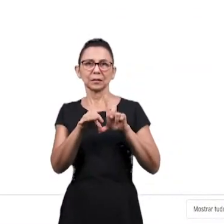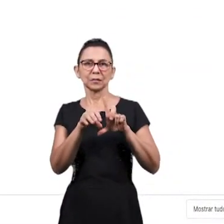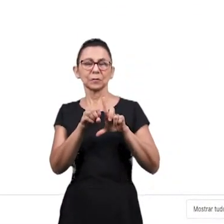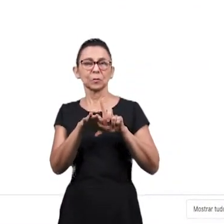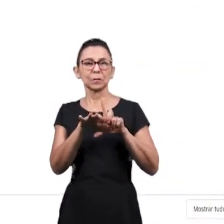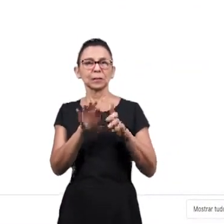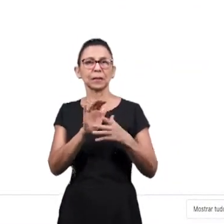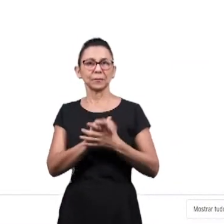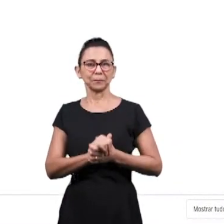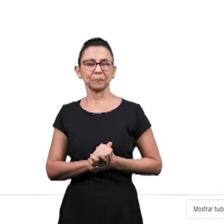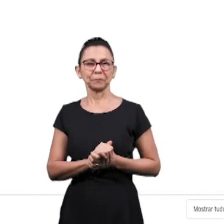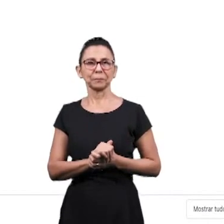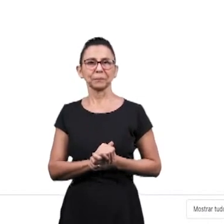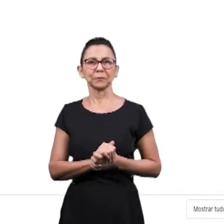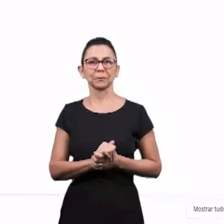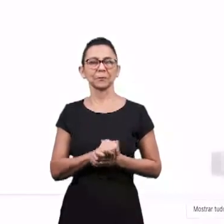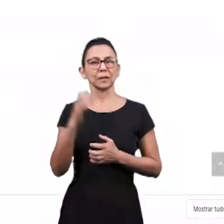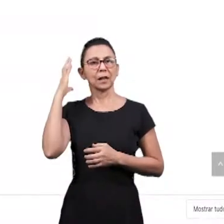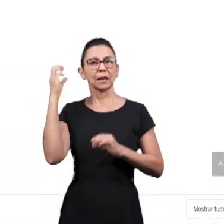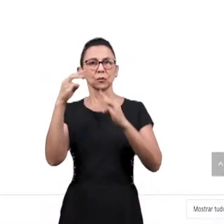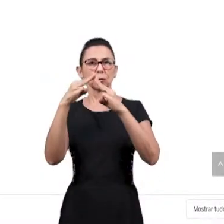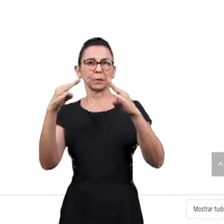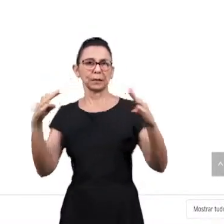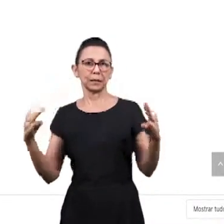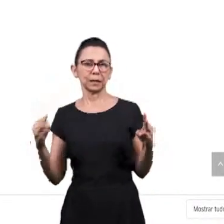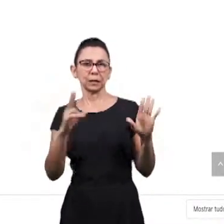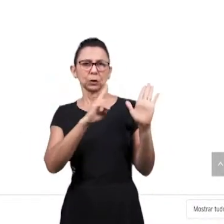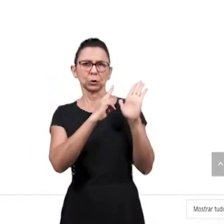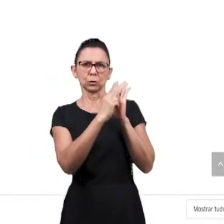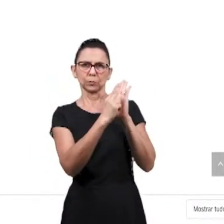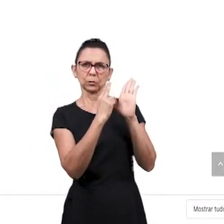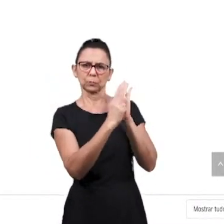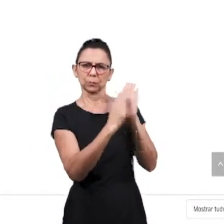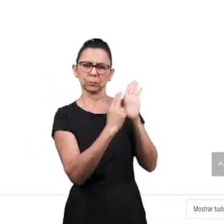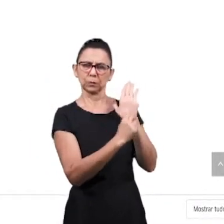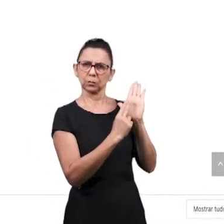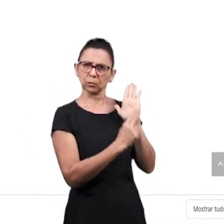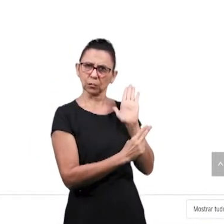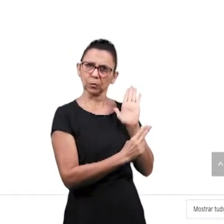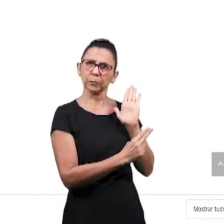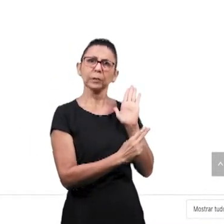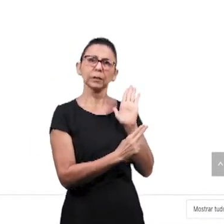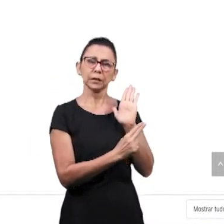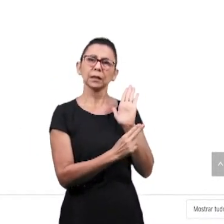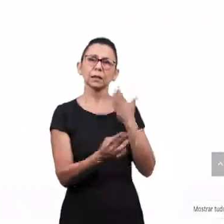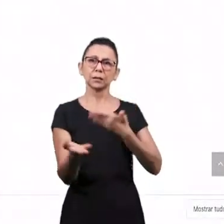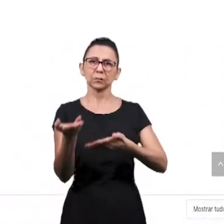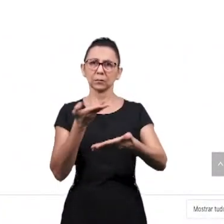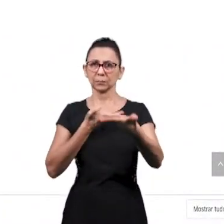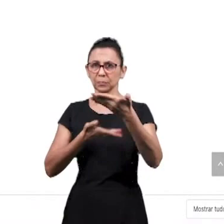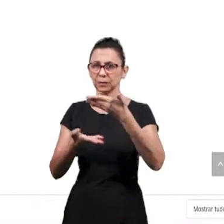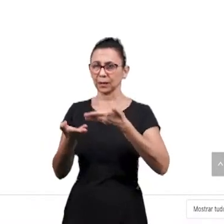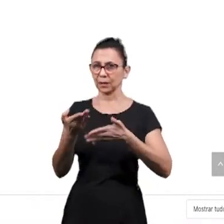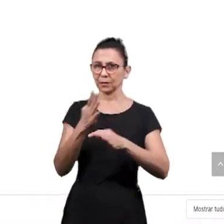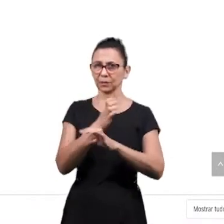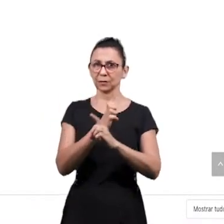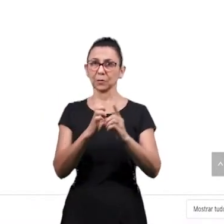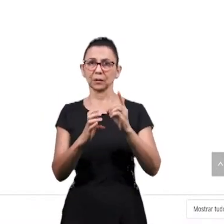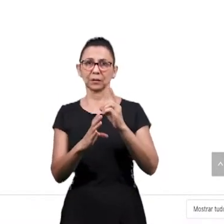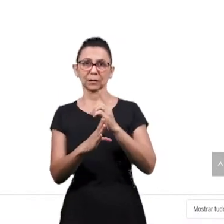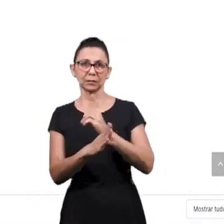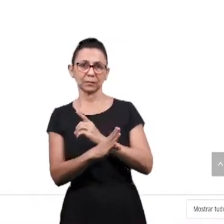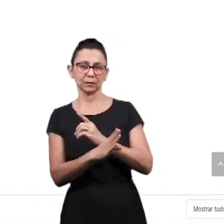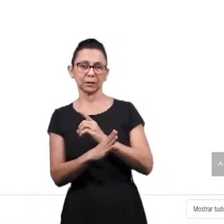site da Rádio Manaim o nome de cada um dos nossos irmãos jovens que colaboraram conosco na Escola Bíblica,